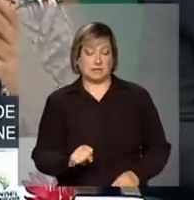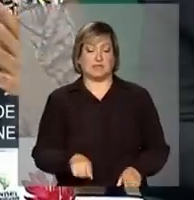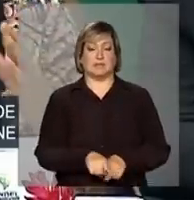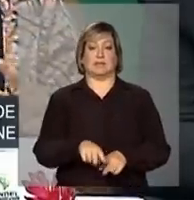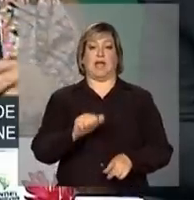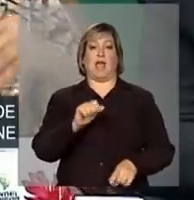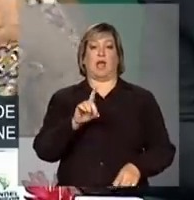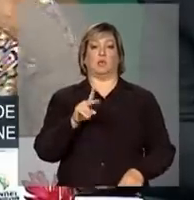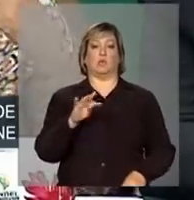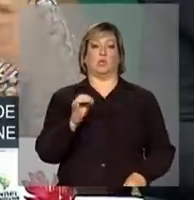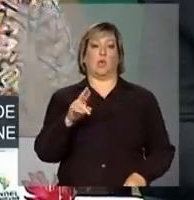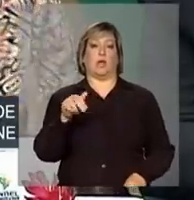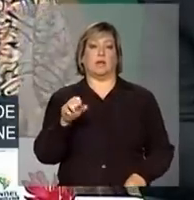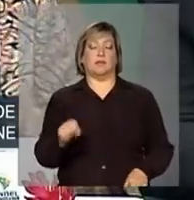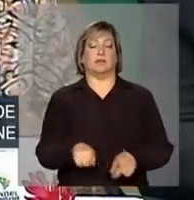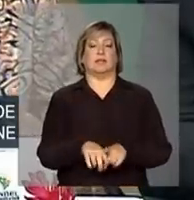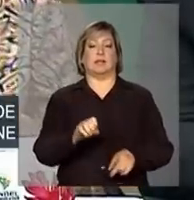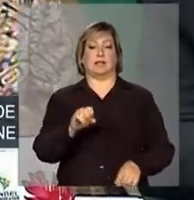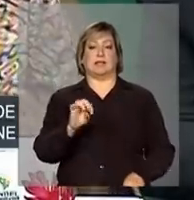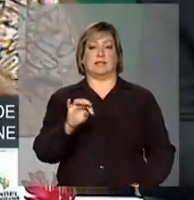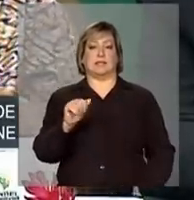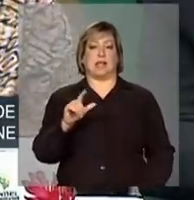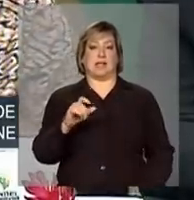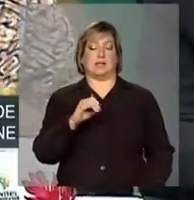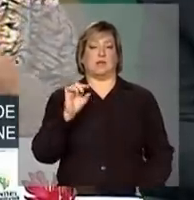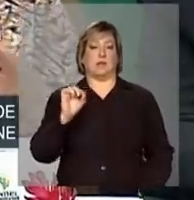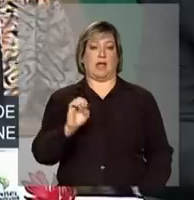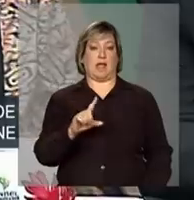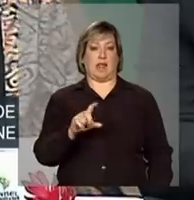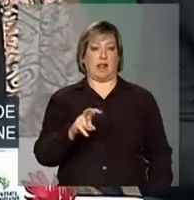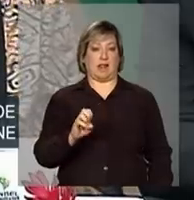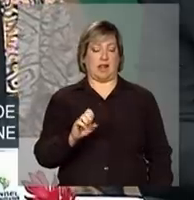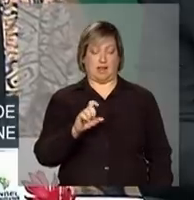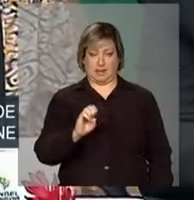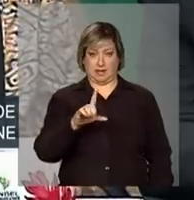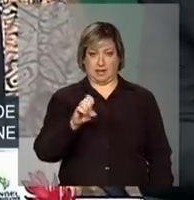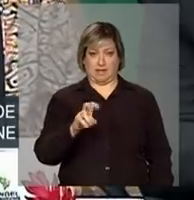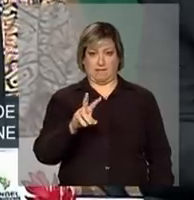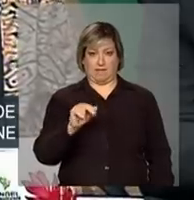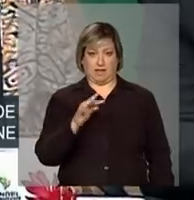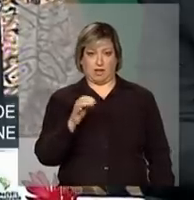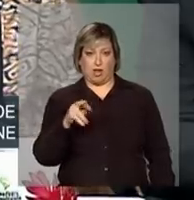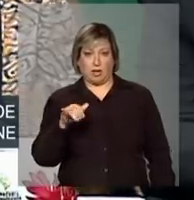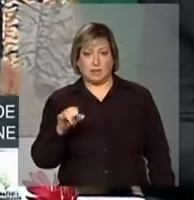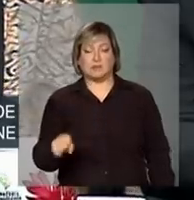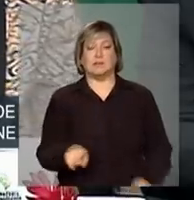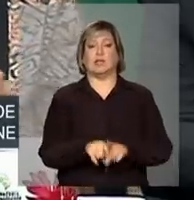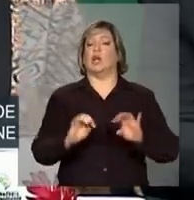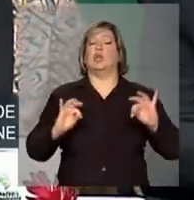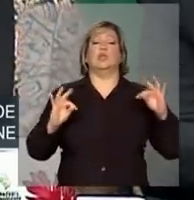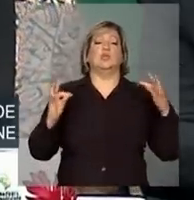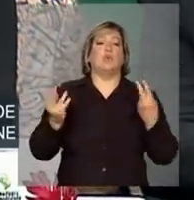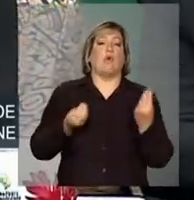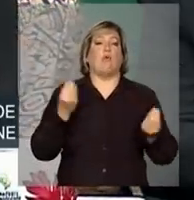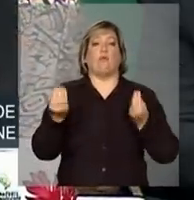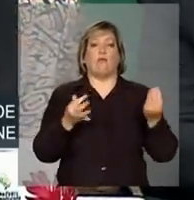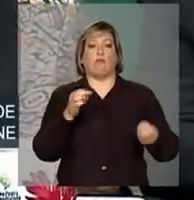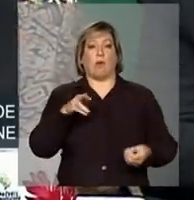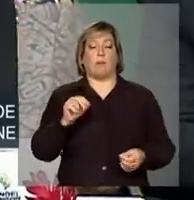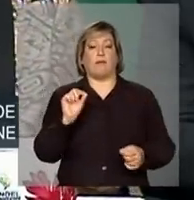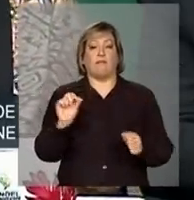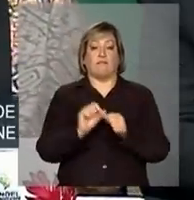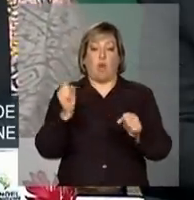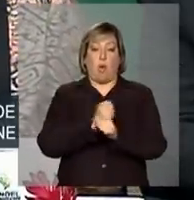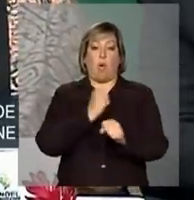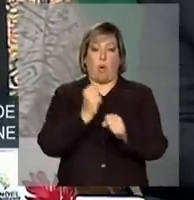adutoras, estações elevatórias e todas as formas de construir aqui